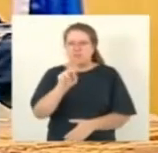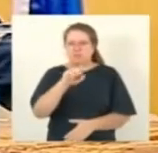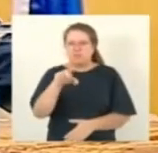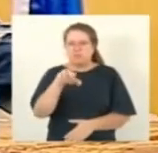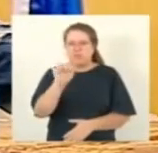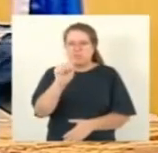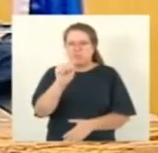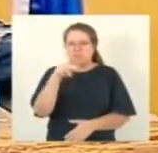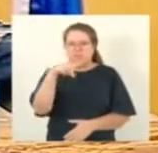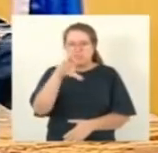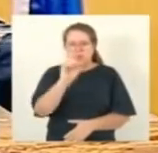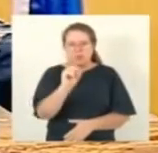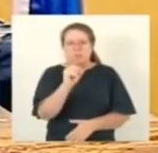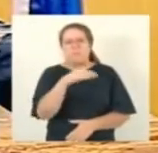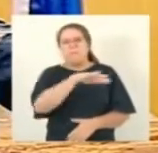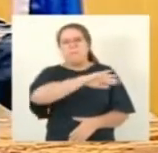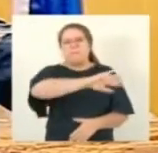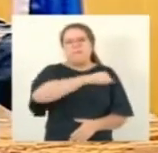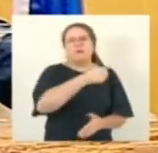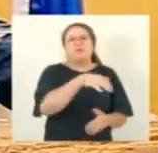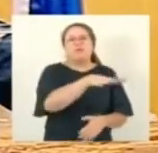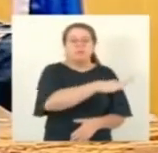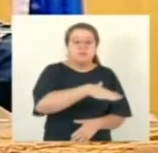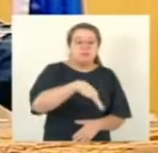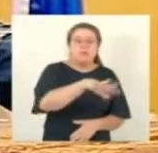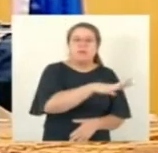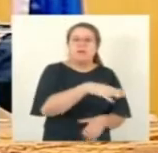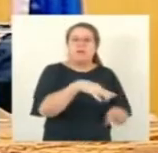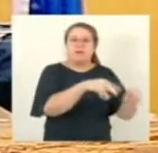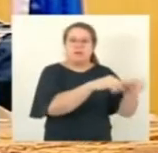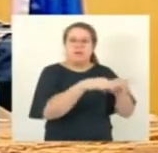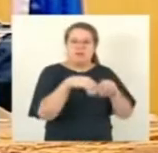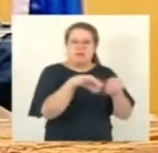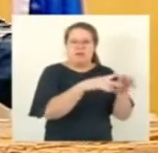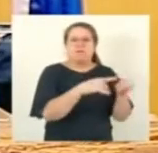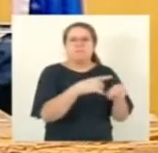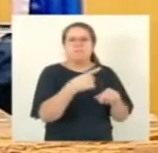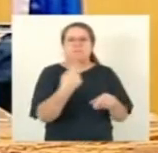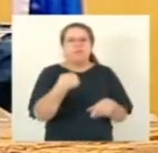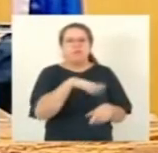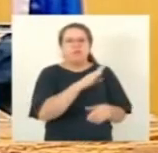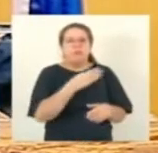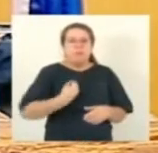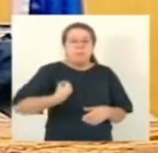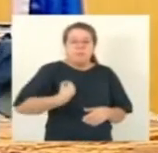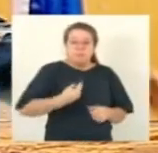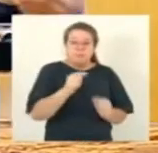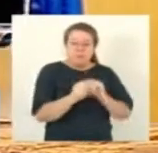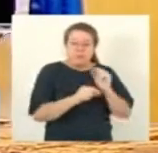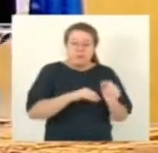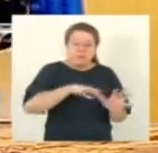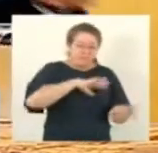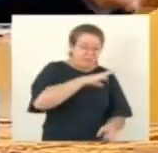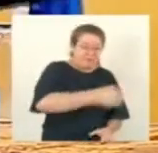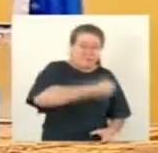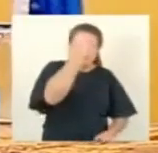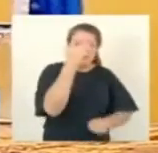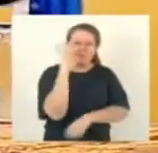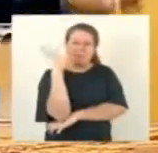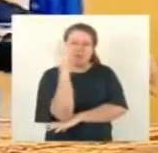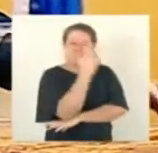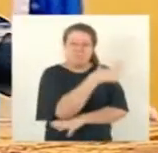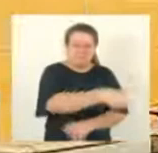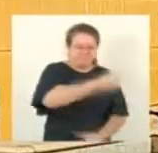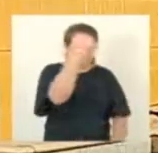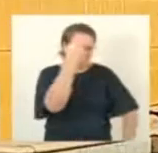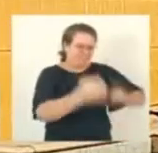e árduo destas famílias e foi lá com uma tropa enorme derrubar moradias e arrancar as plantações. Fabiana, coloca o